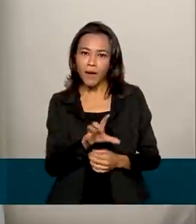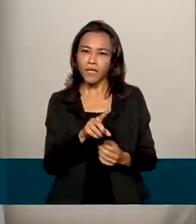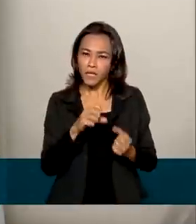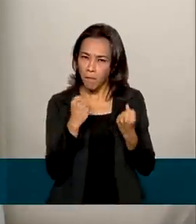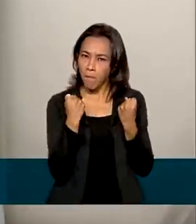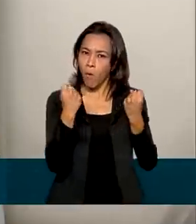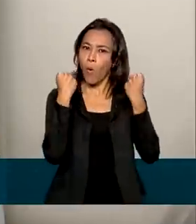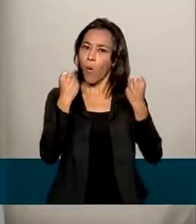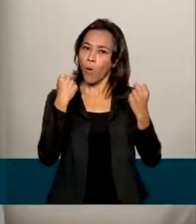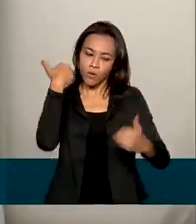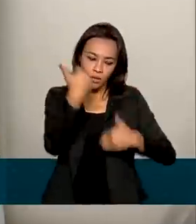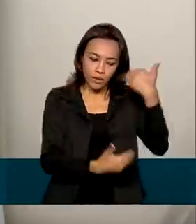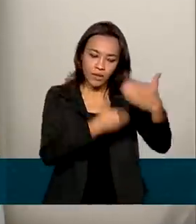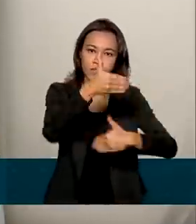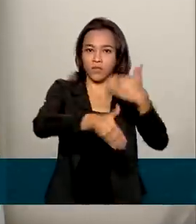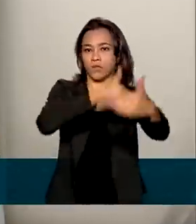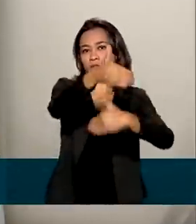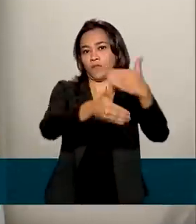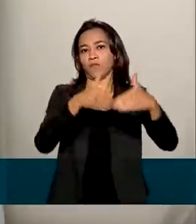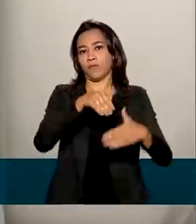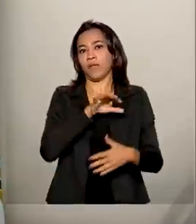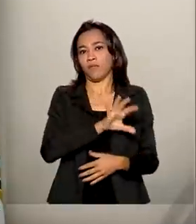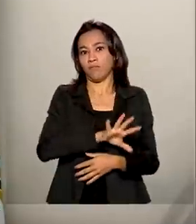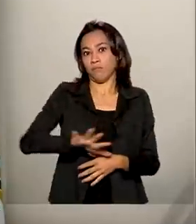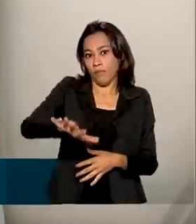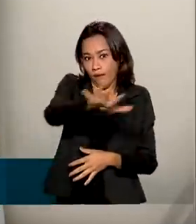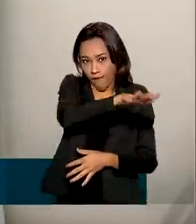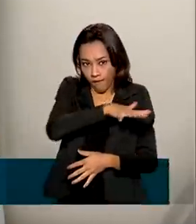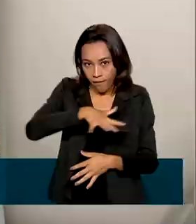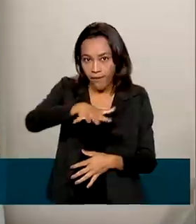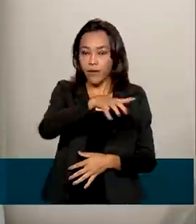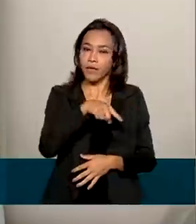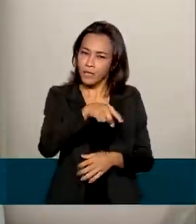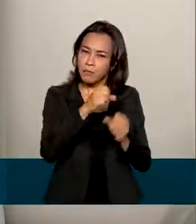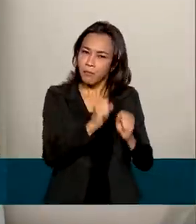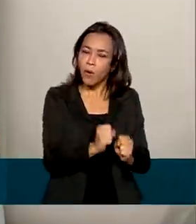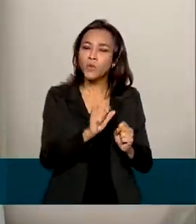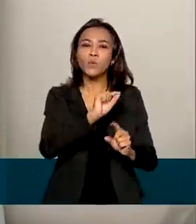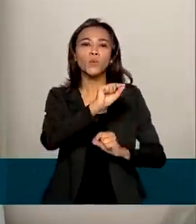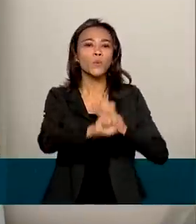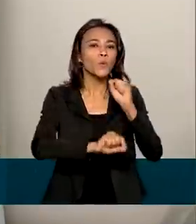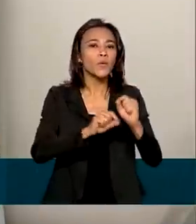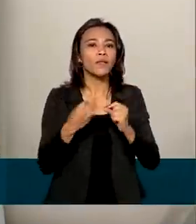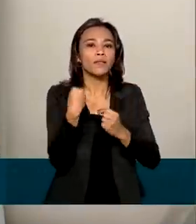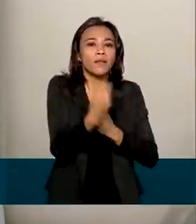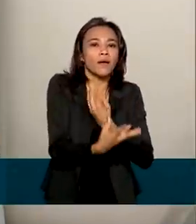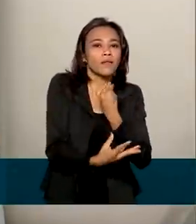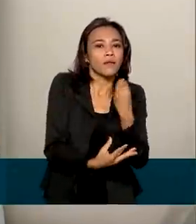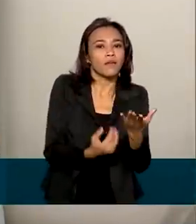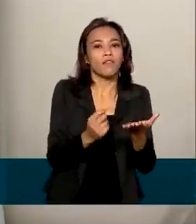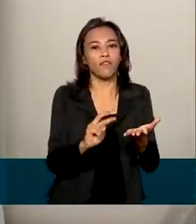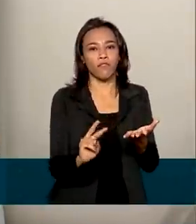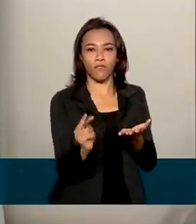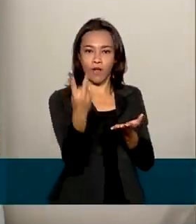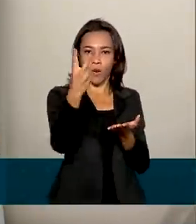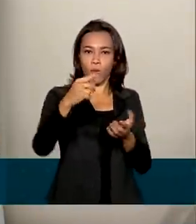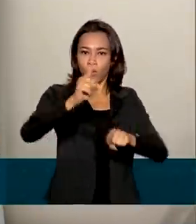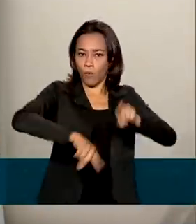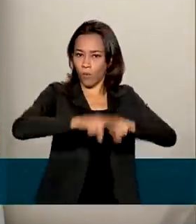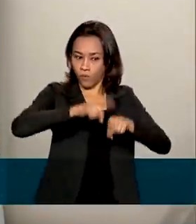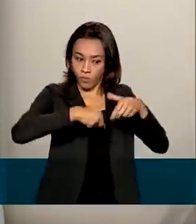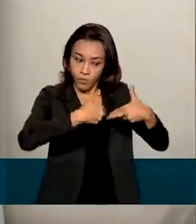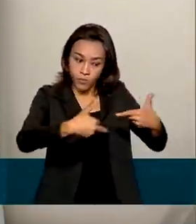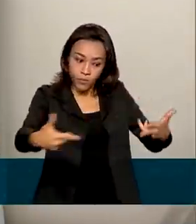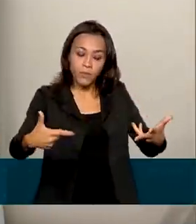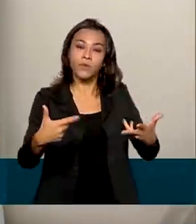o desenvolvimento territorial da região, e pode contribuir para a agregação de valor aos produtos, para a valorização